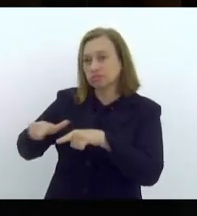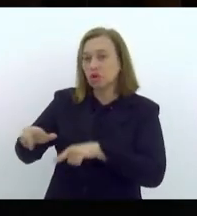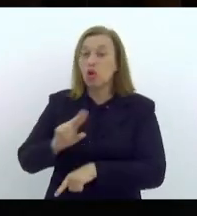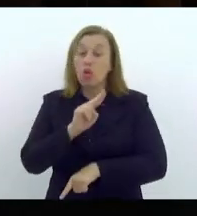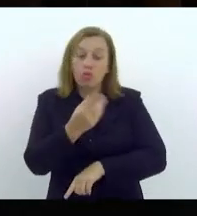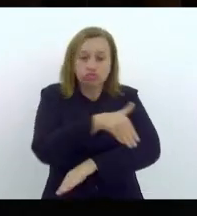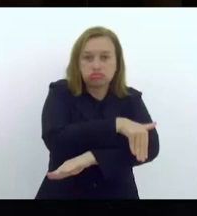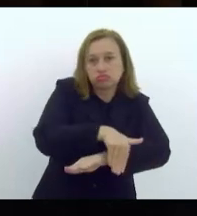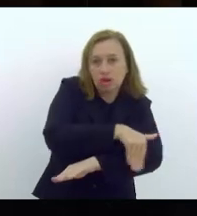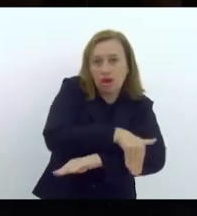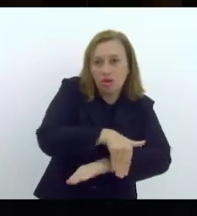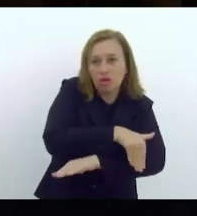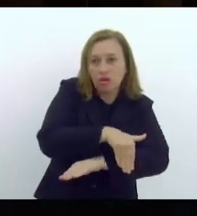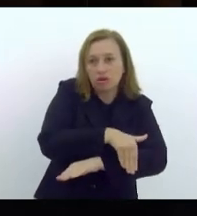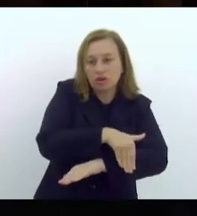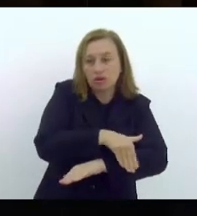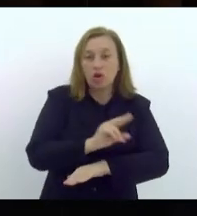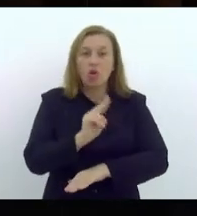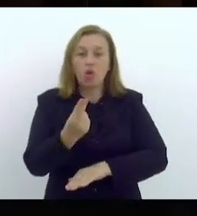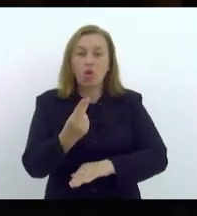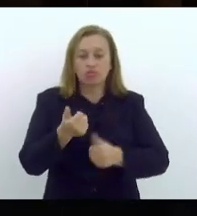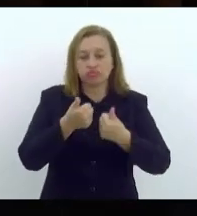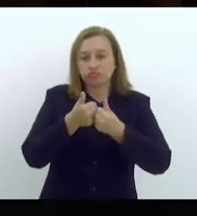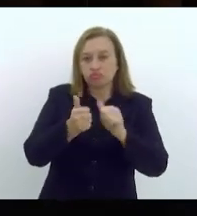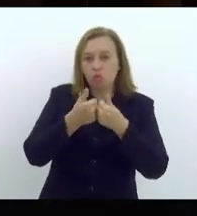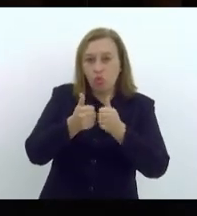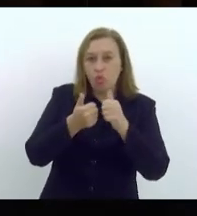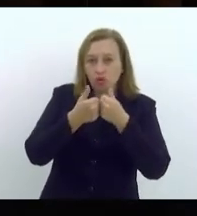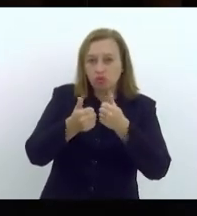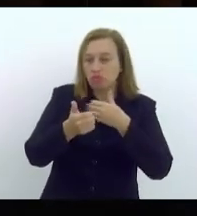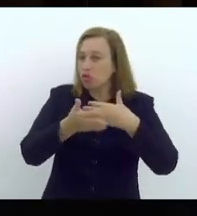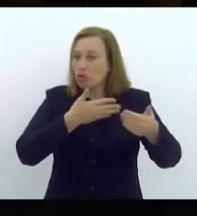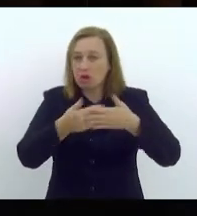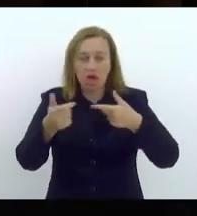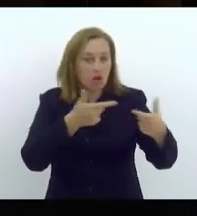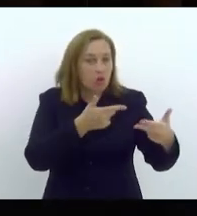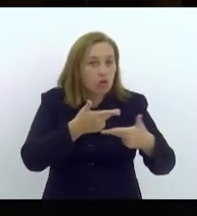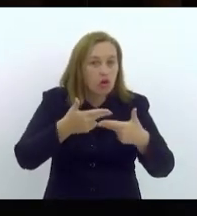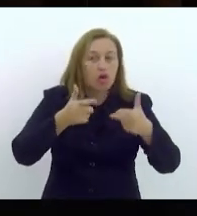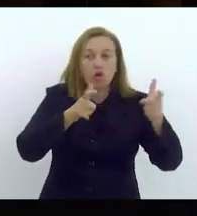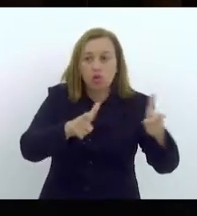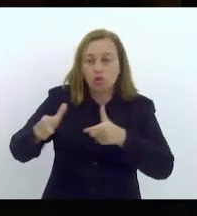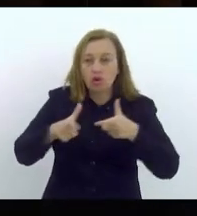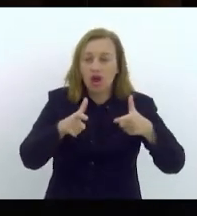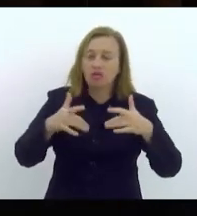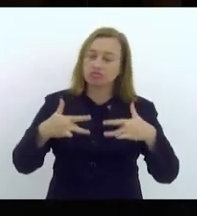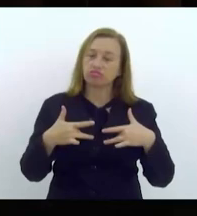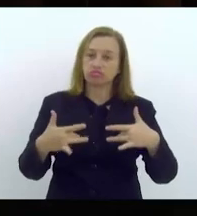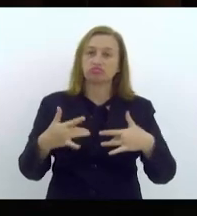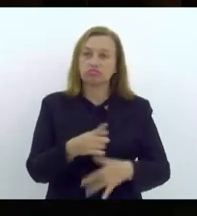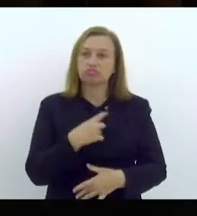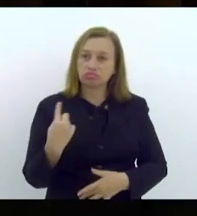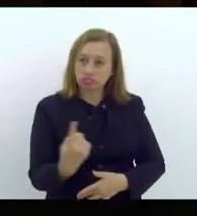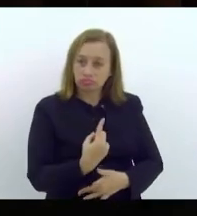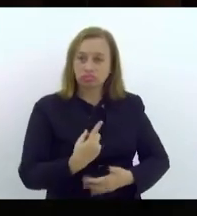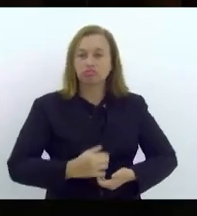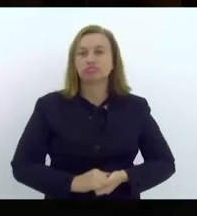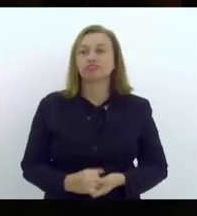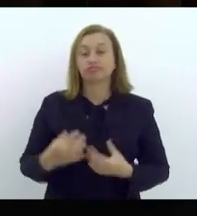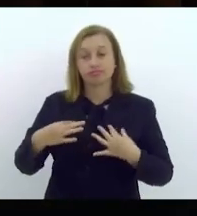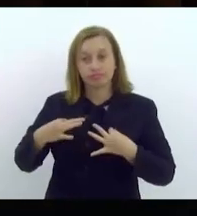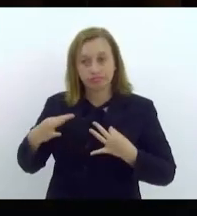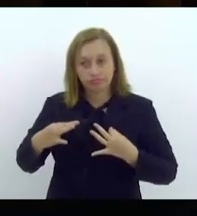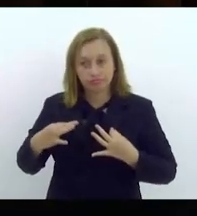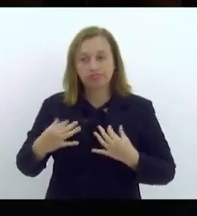seja na rua, seja ao pegar um ônibus ou um transporte público. Aqui a nossa solidariedade e disposição